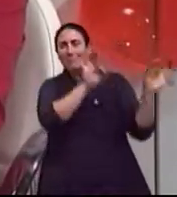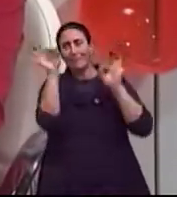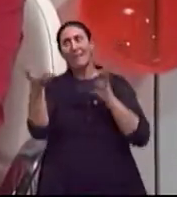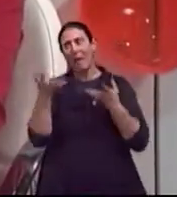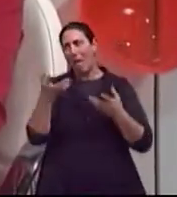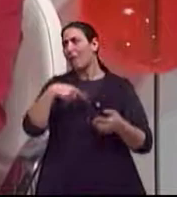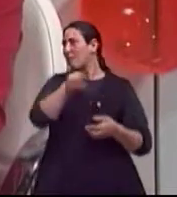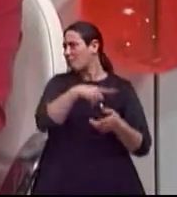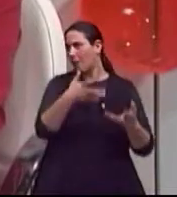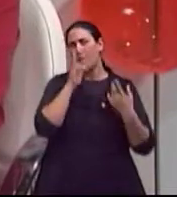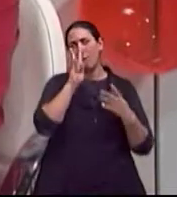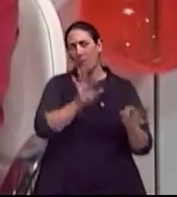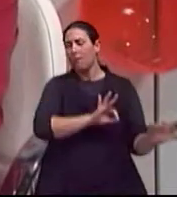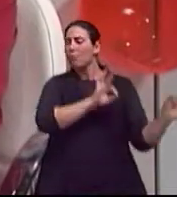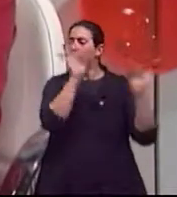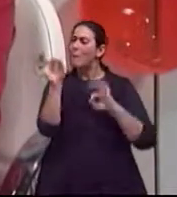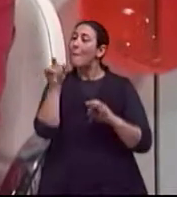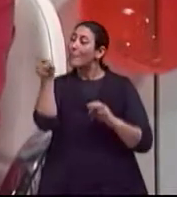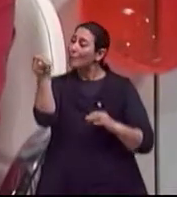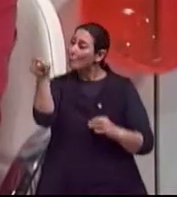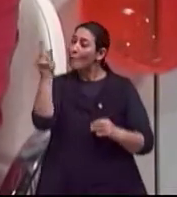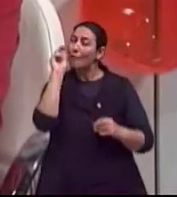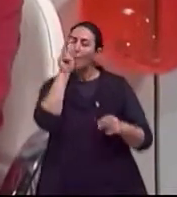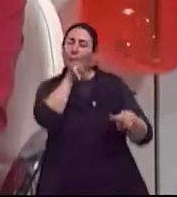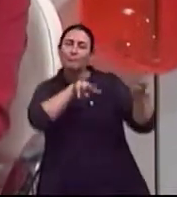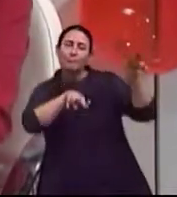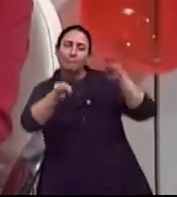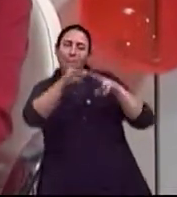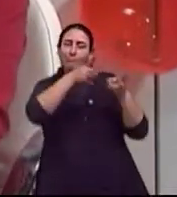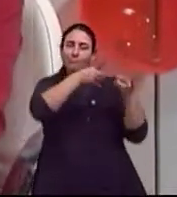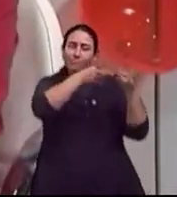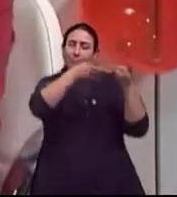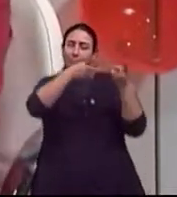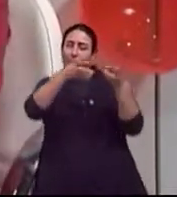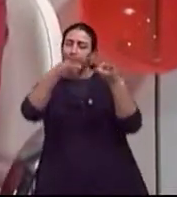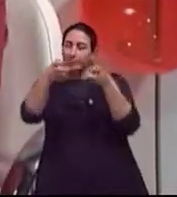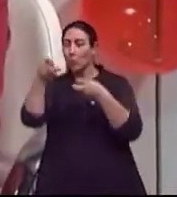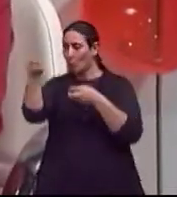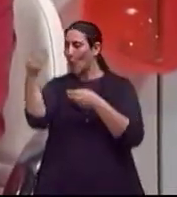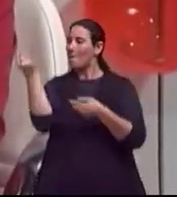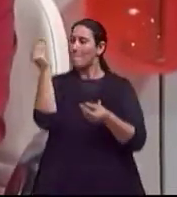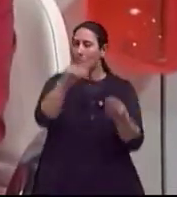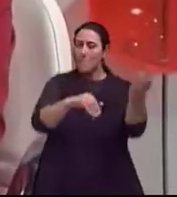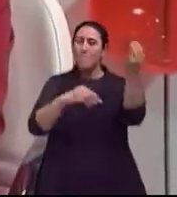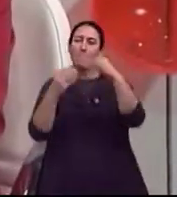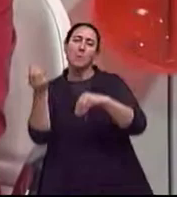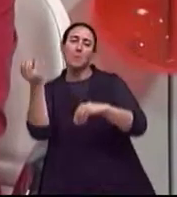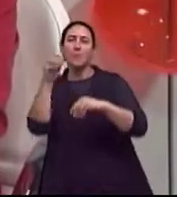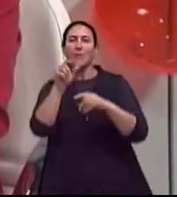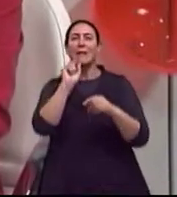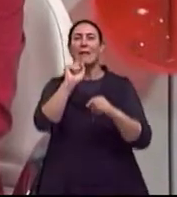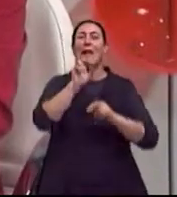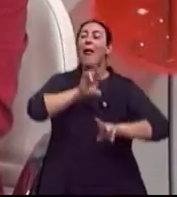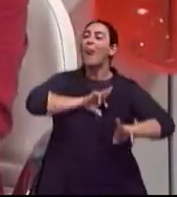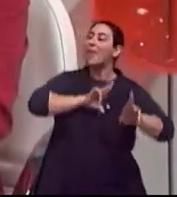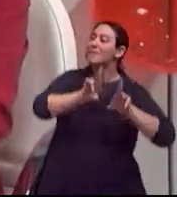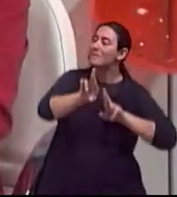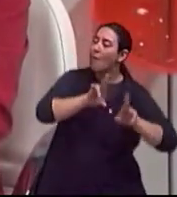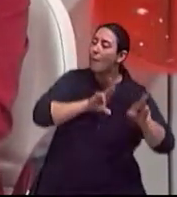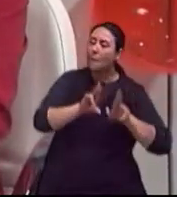tu colocas ali o que tu vês deles se relacionando, né?